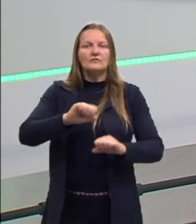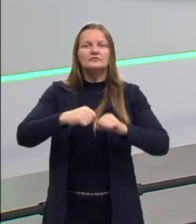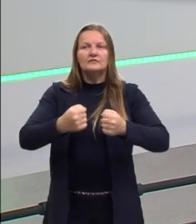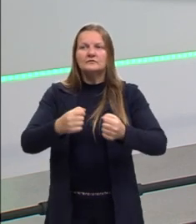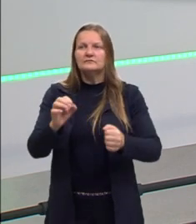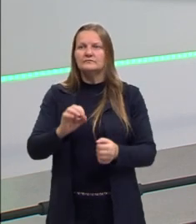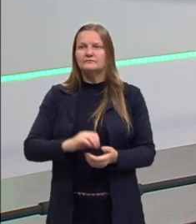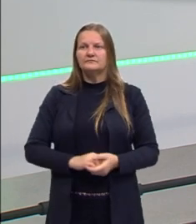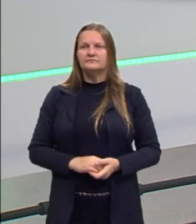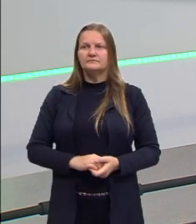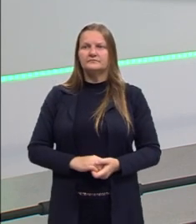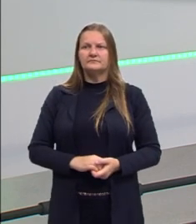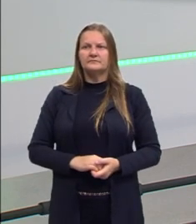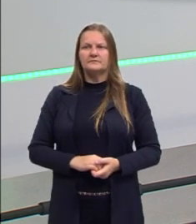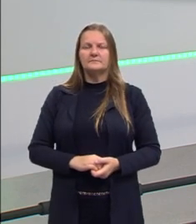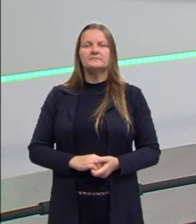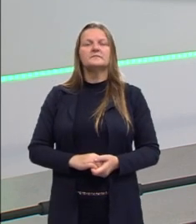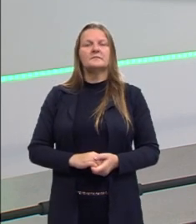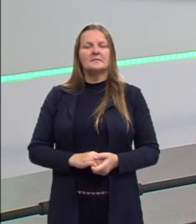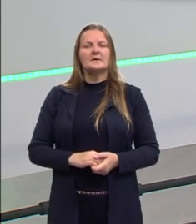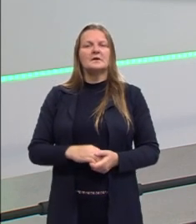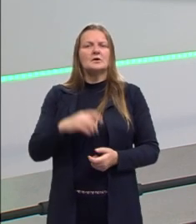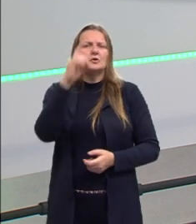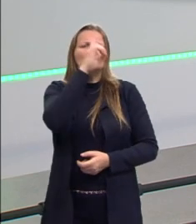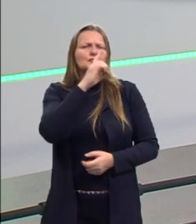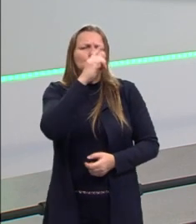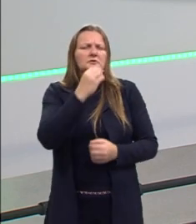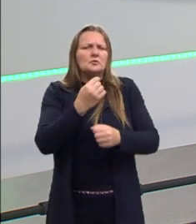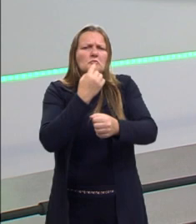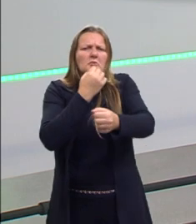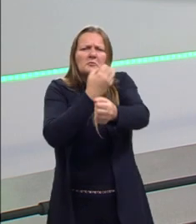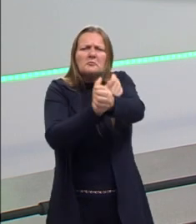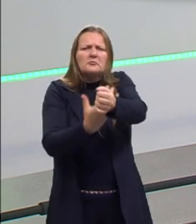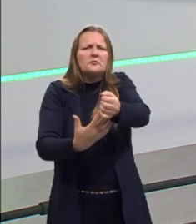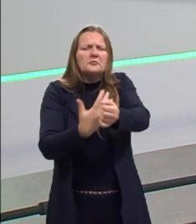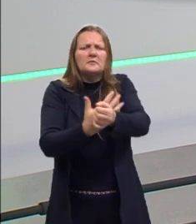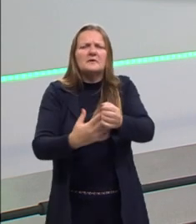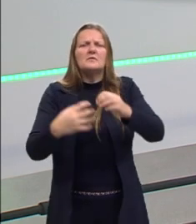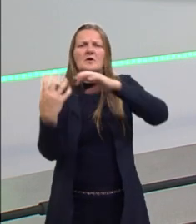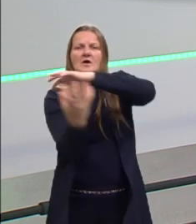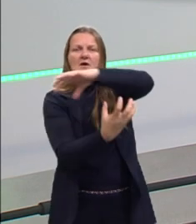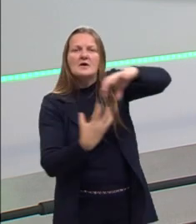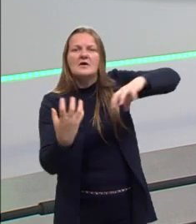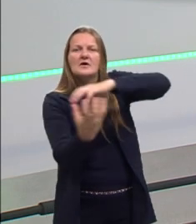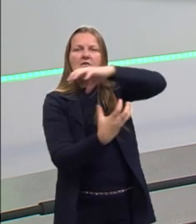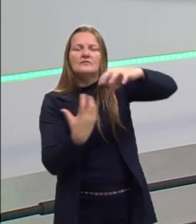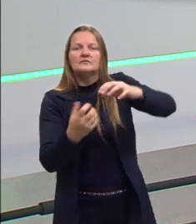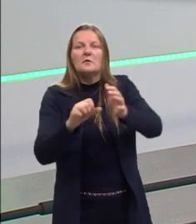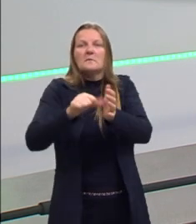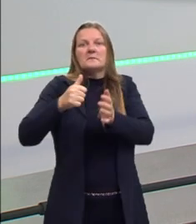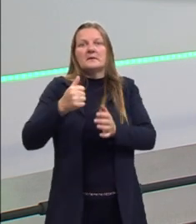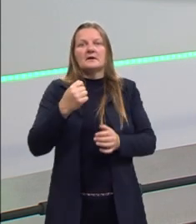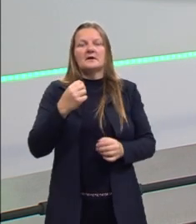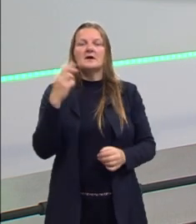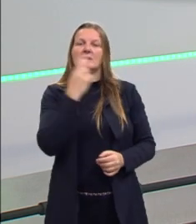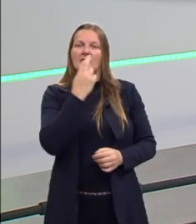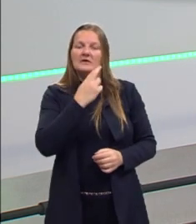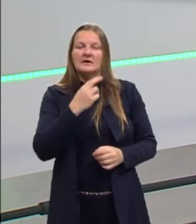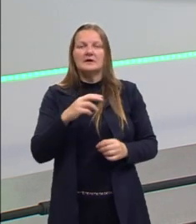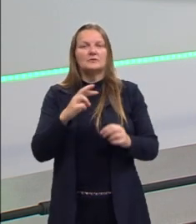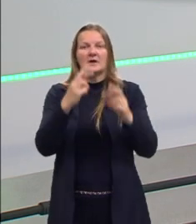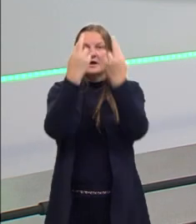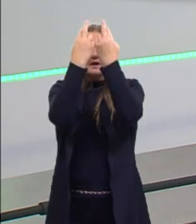pessoas que dizem, então, que nesse Domingo Sangrento, de 1905, se tem uma primeira revolução na Rússia, que ainda não é a Revolução